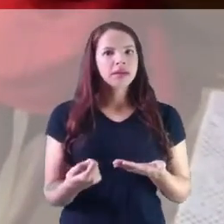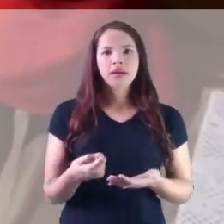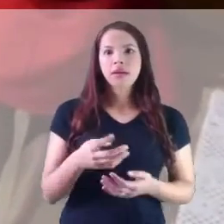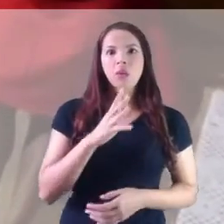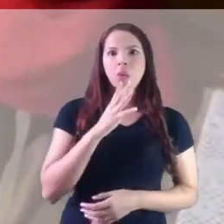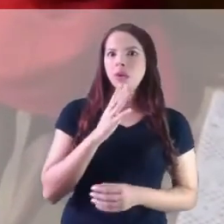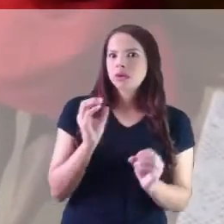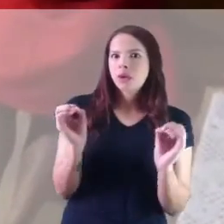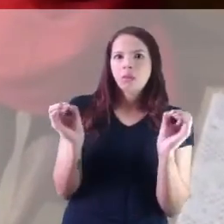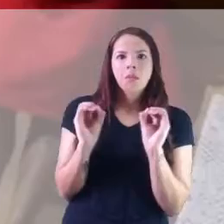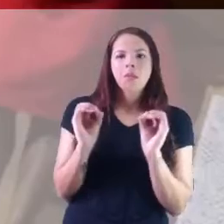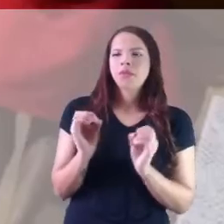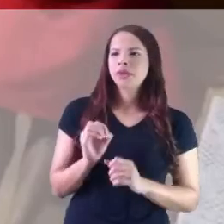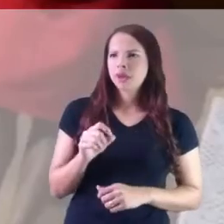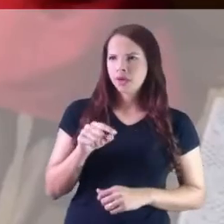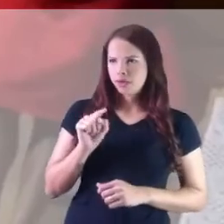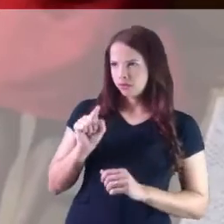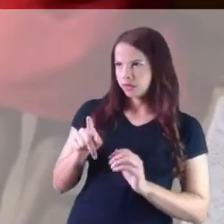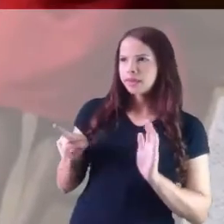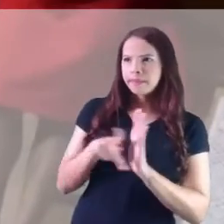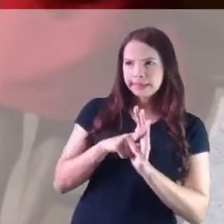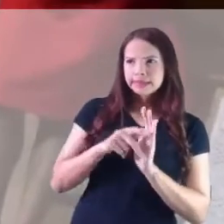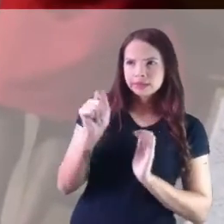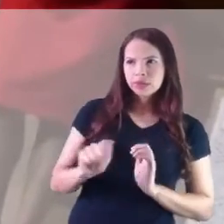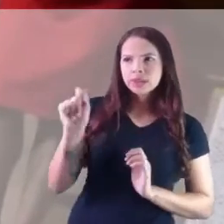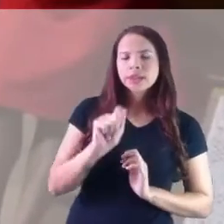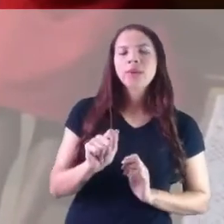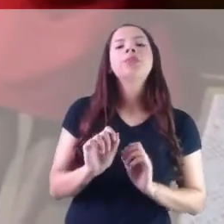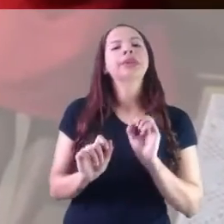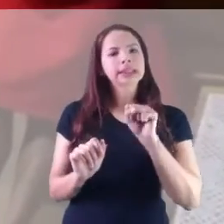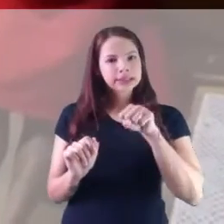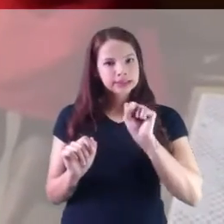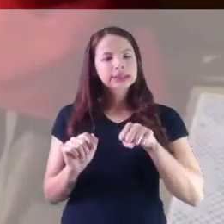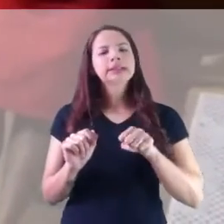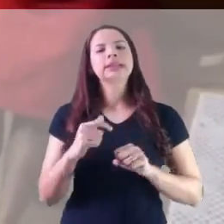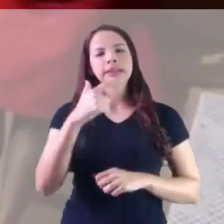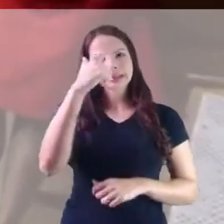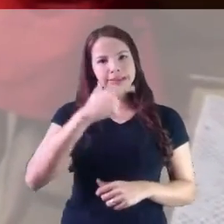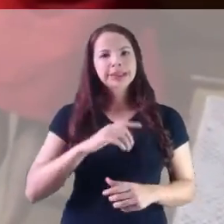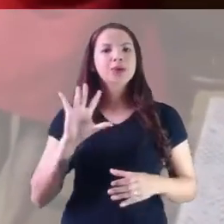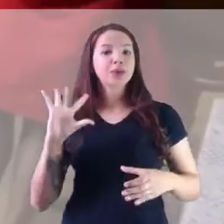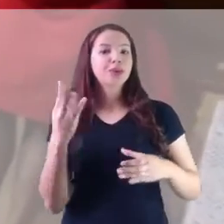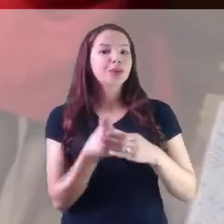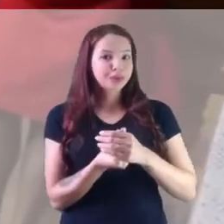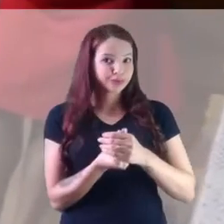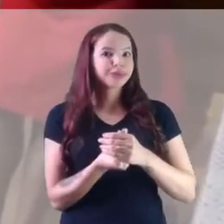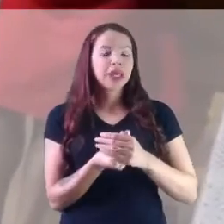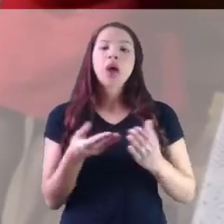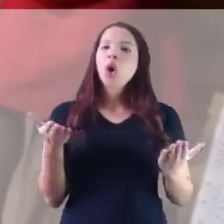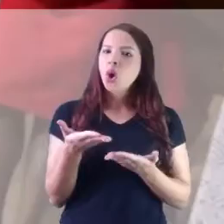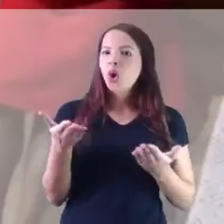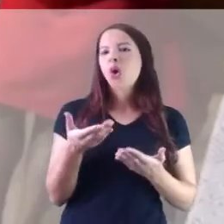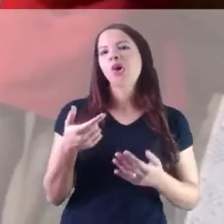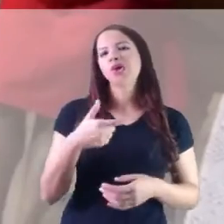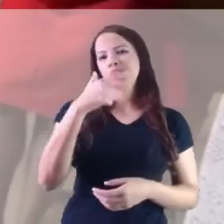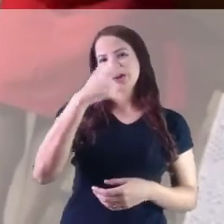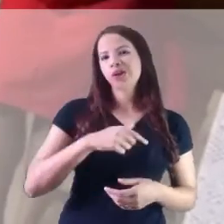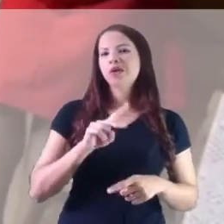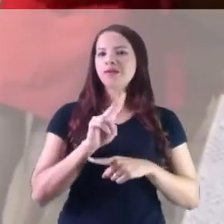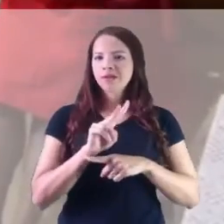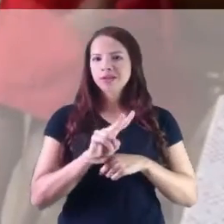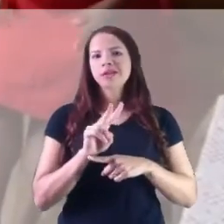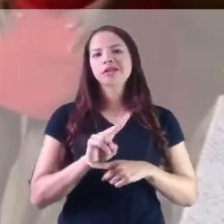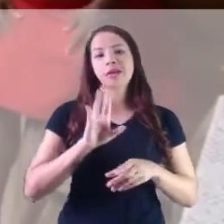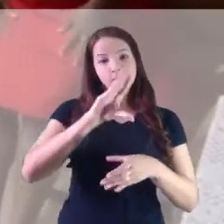não tinha noção. Você é da associação? Sou, sou afiliadora da associação e atualmente eu estou